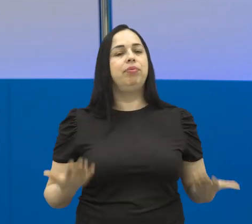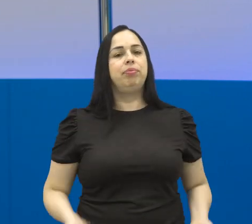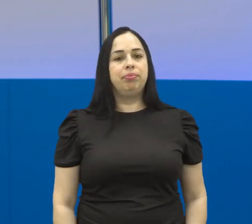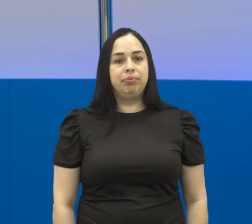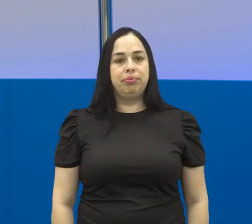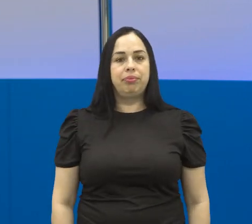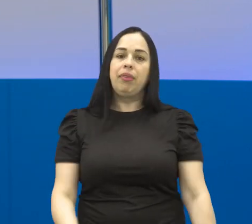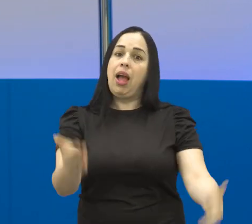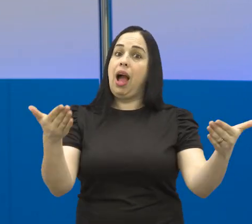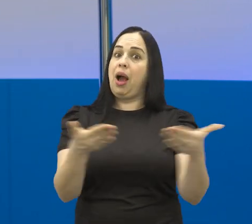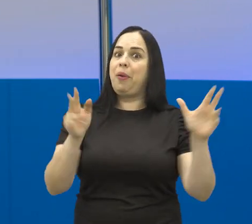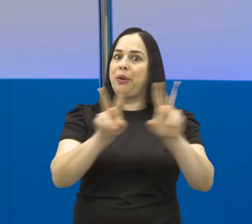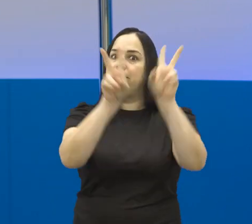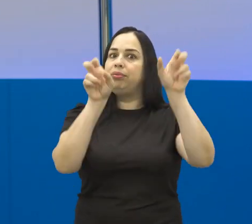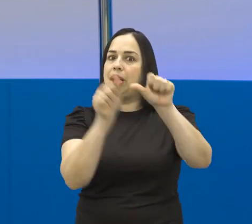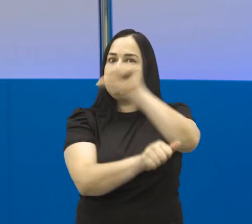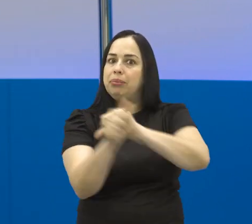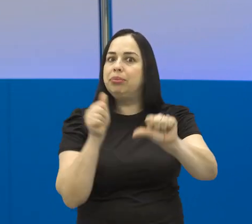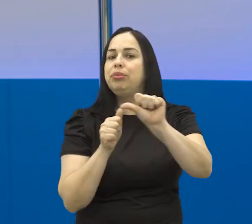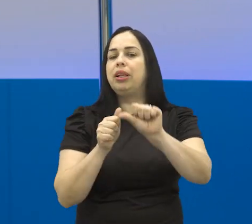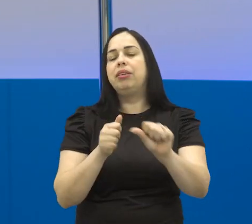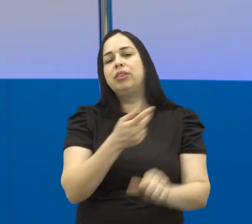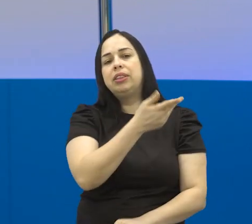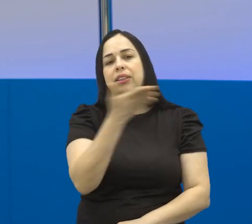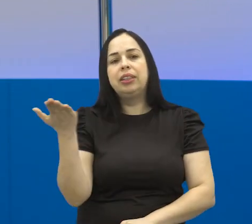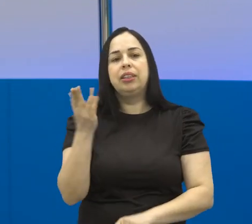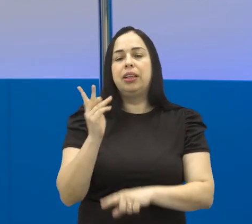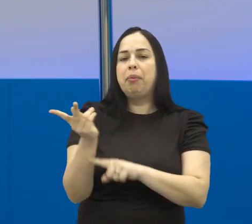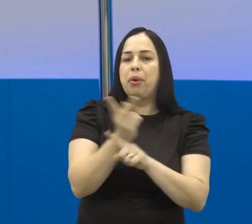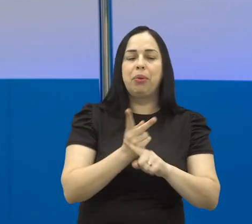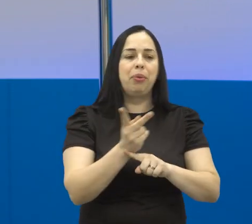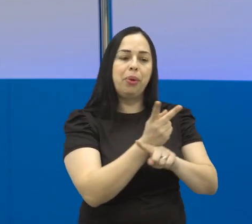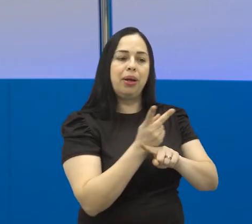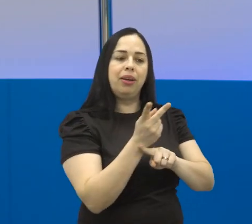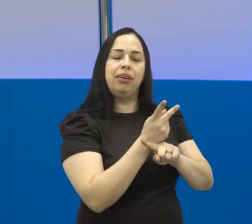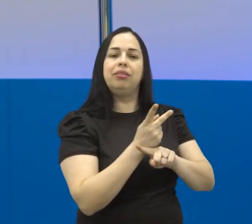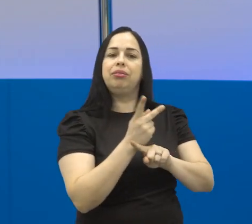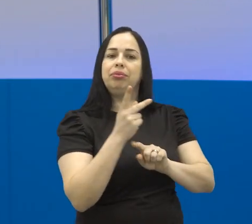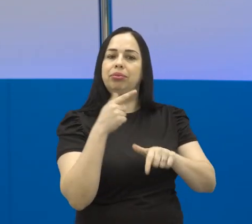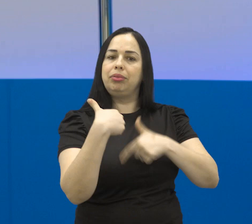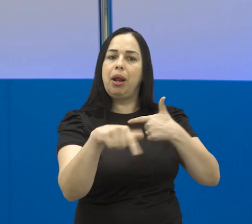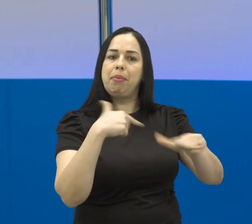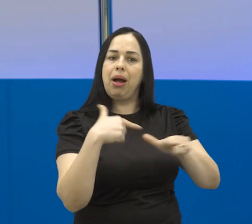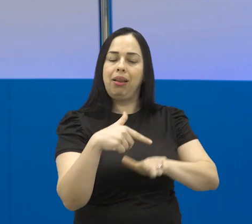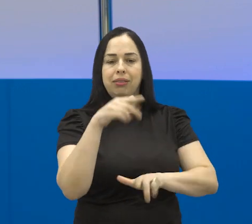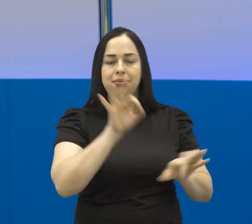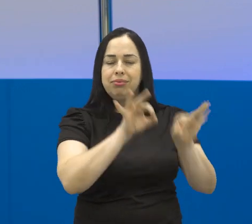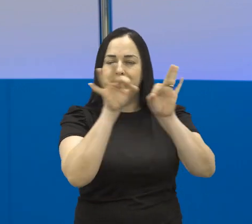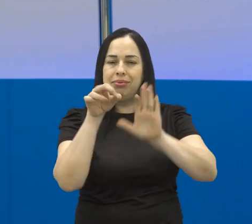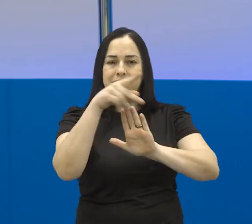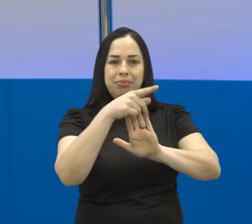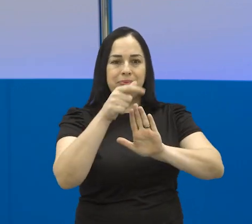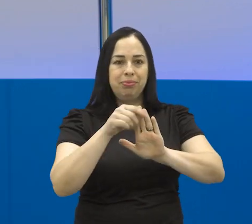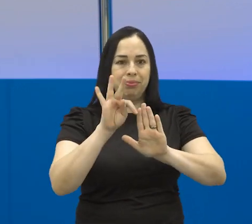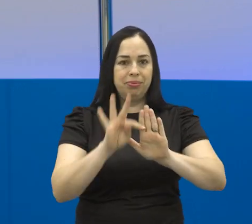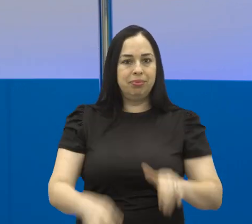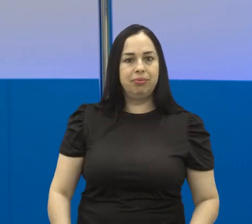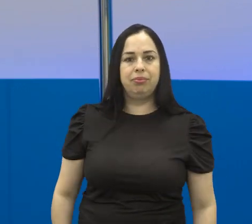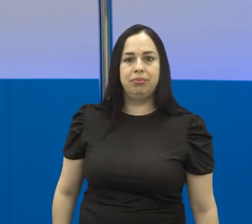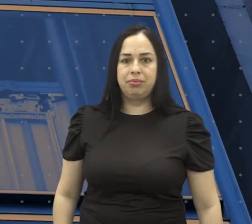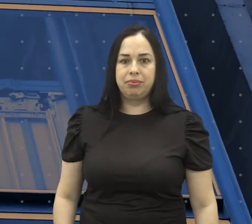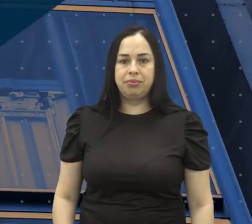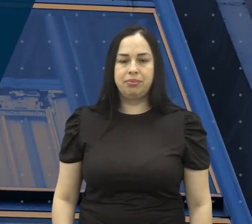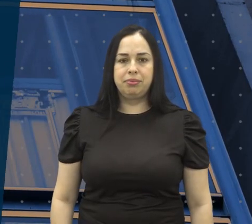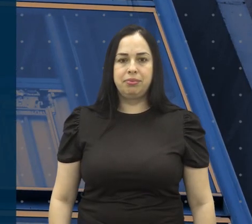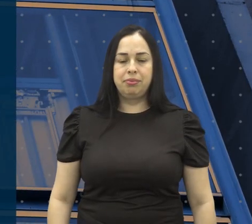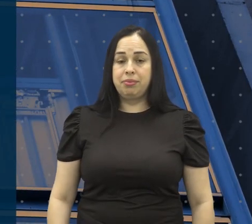Vamos mudar de assunto agora para quem está em busca de um emprego. Chegou a hora de conferir as vagas abertas no PATI nesta quinta-feira.